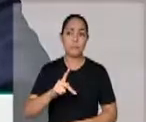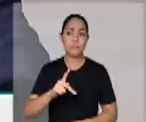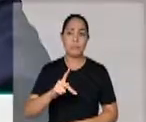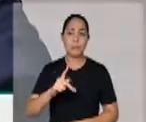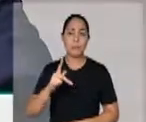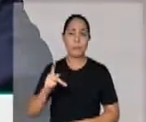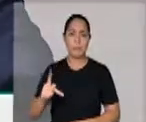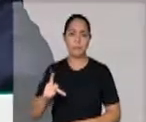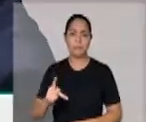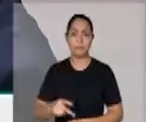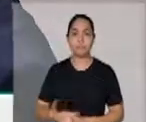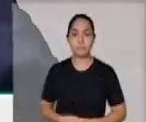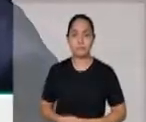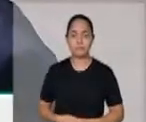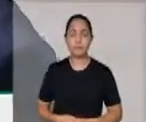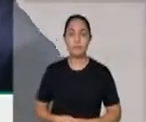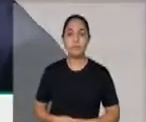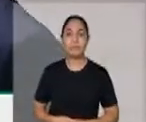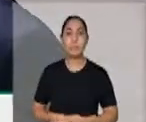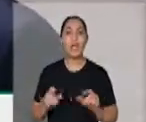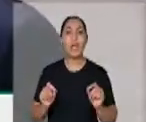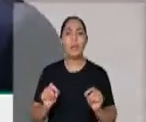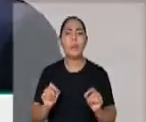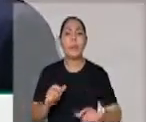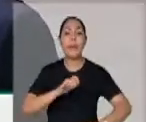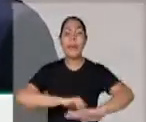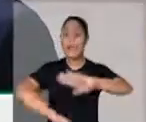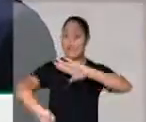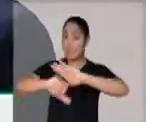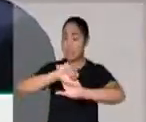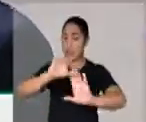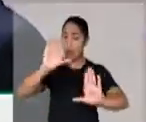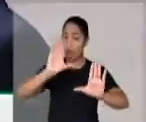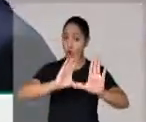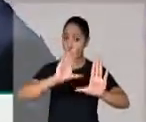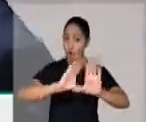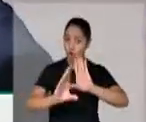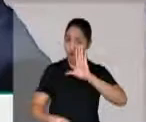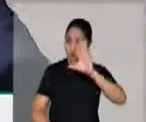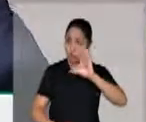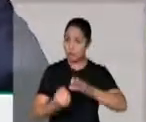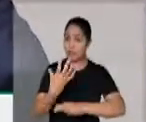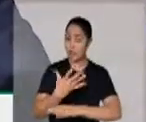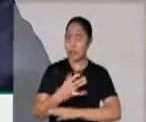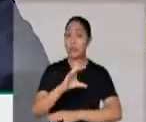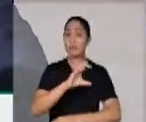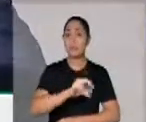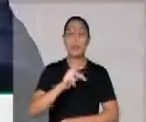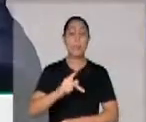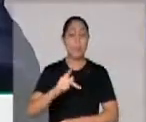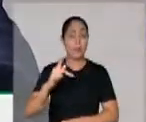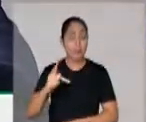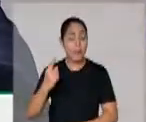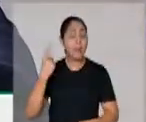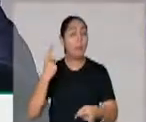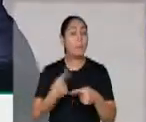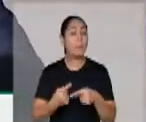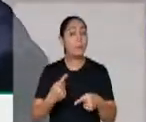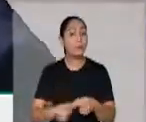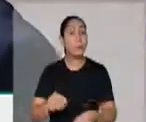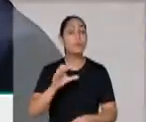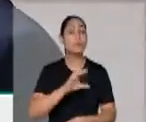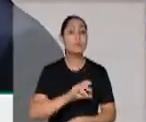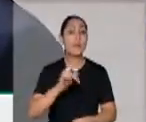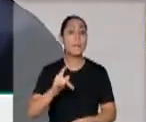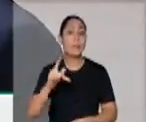marco na produção jurídica de códigos no Brasil, isto porque o Código de Processo